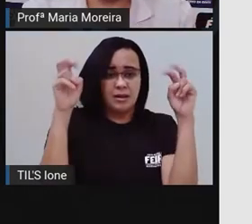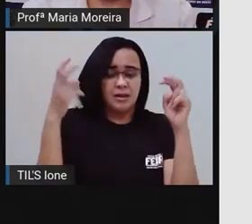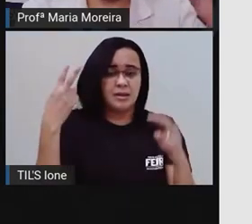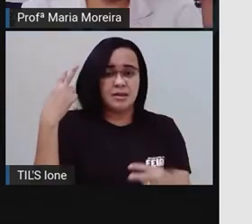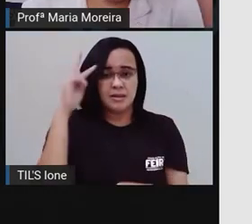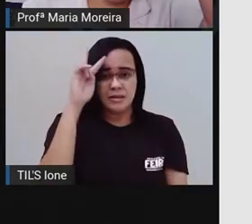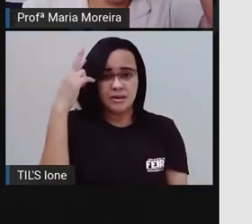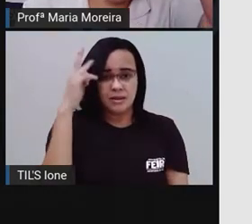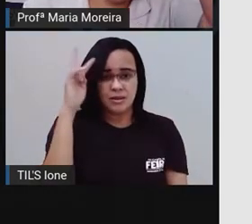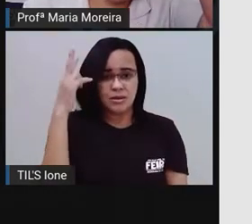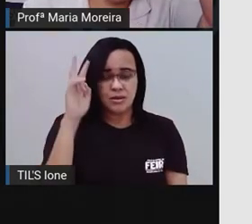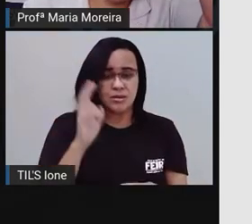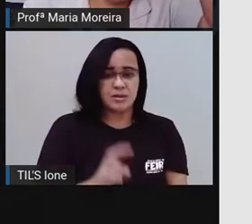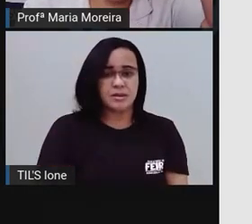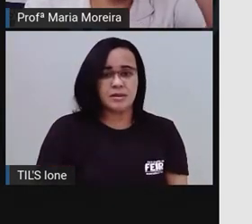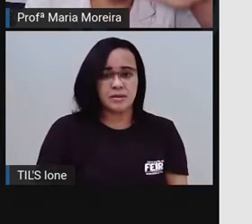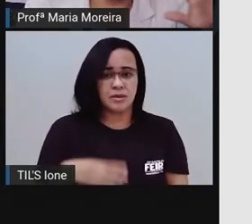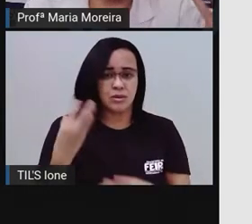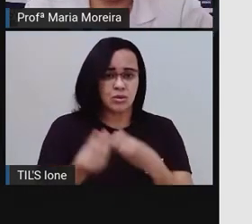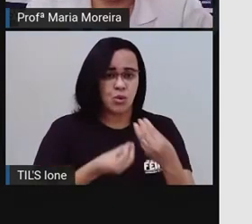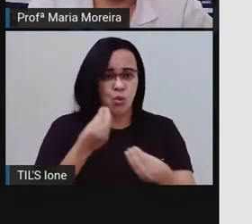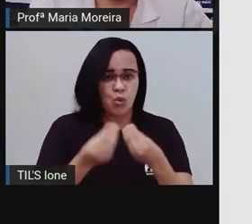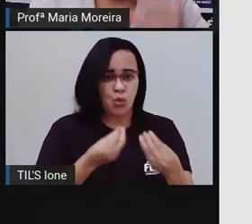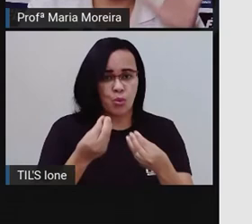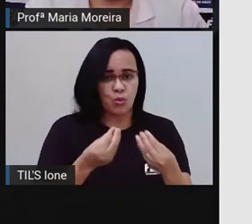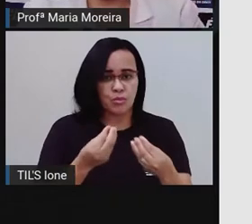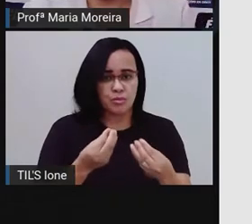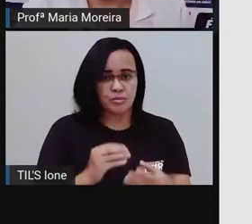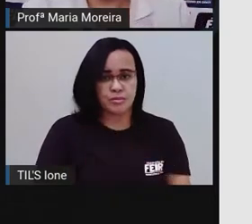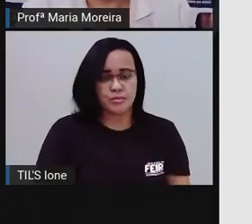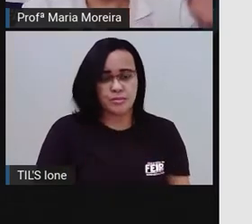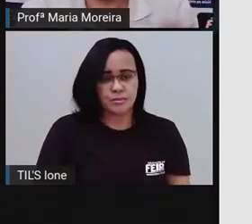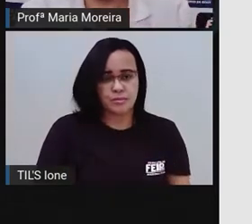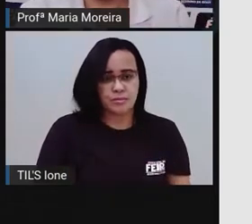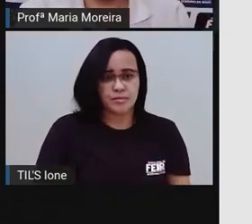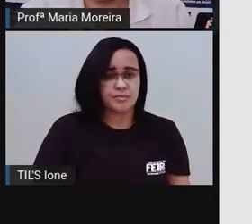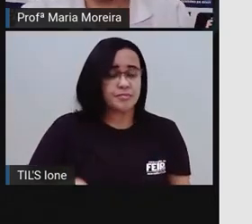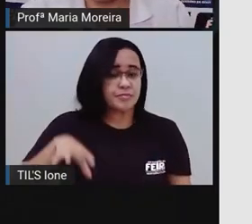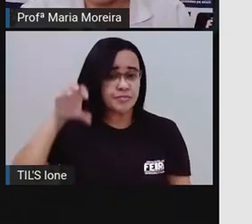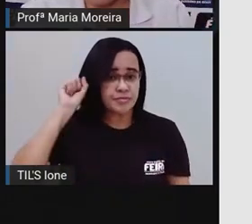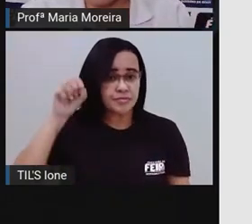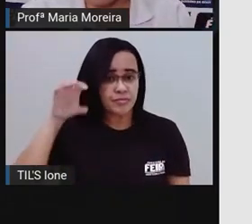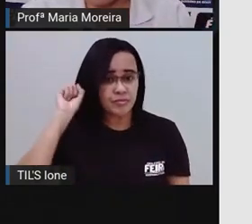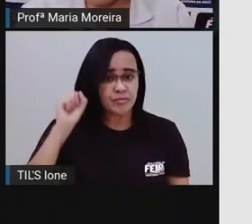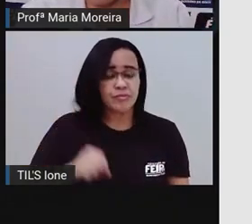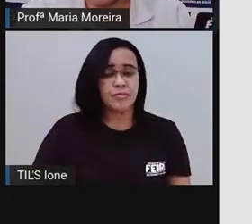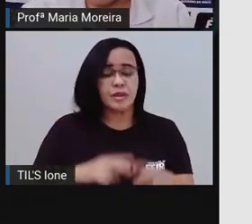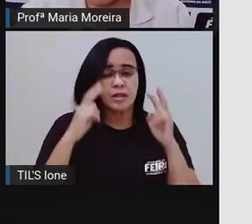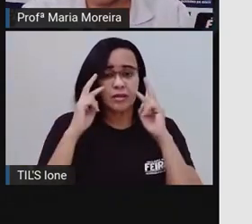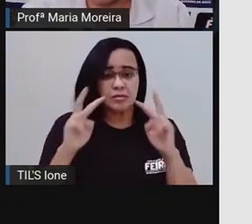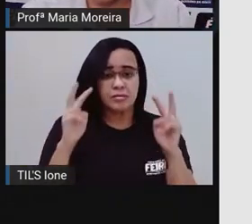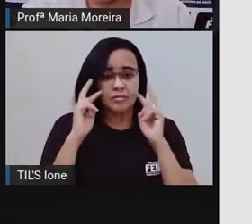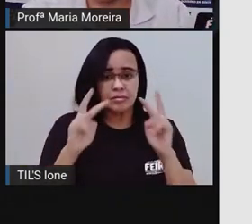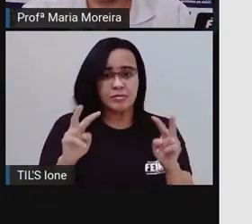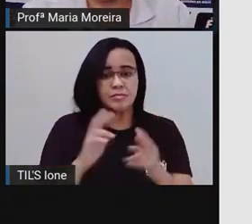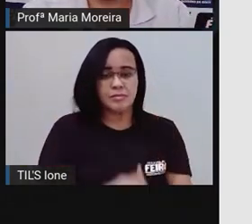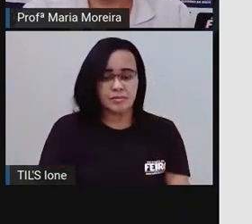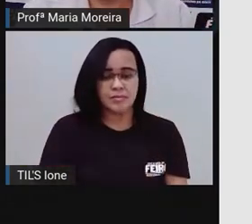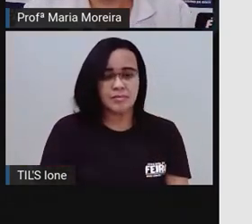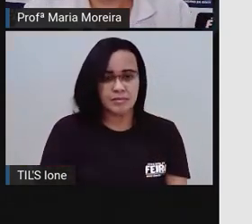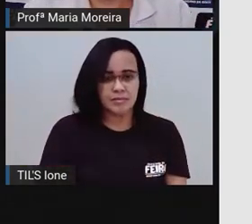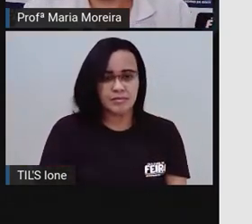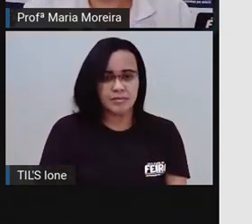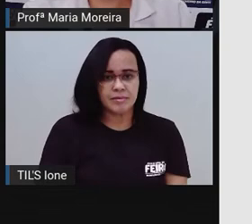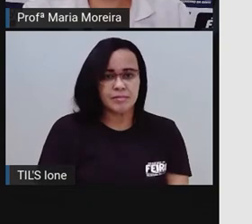ampliar a tela, mas não conseguindo ampliar, não tem problema não, que é para vocês ouvirem e verem as imagenzinhas tranquilamente, certo?